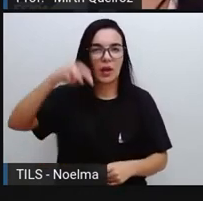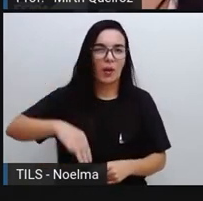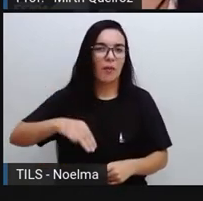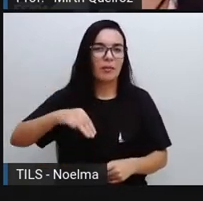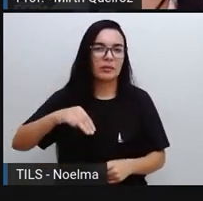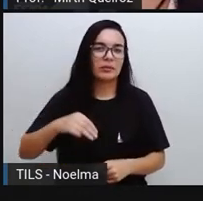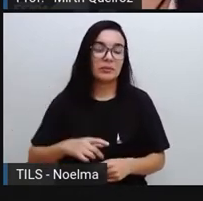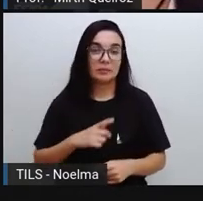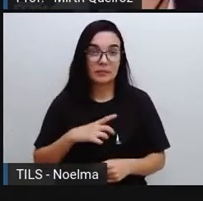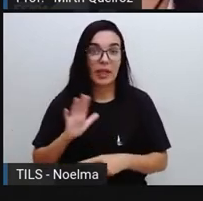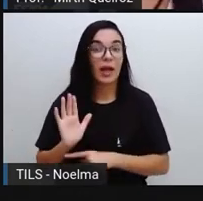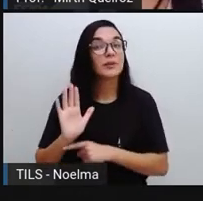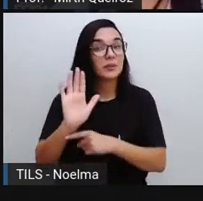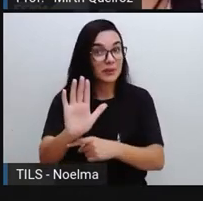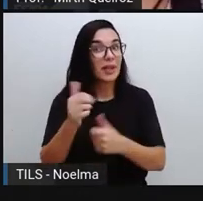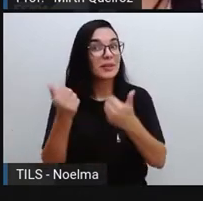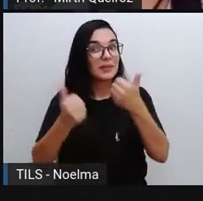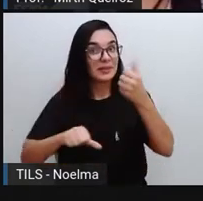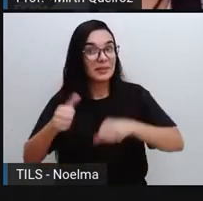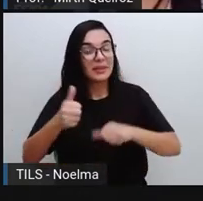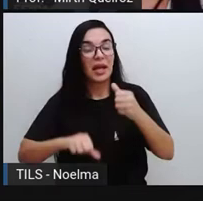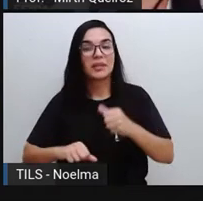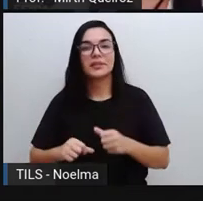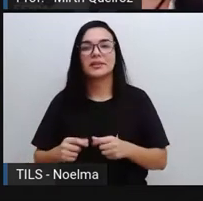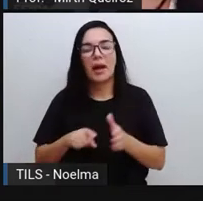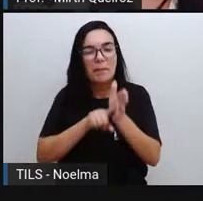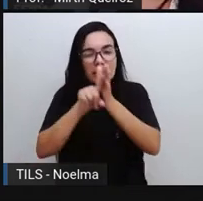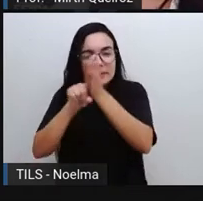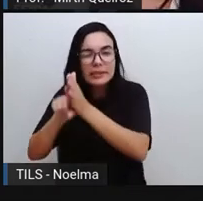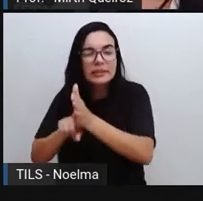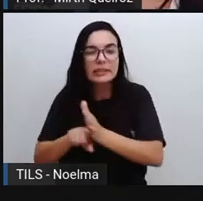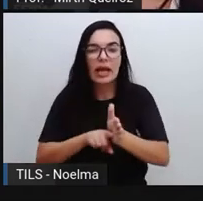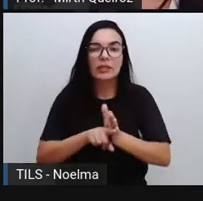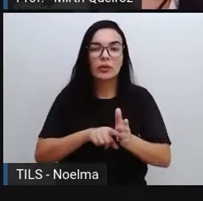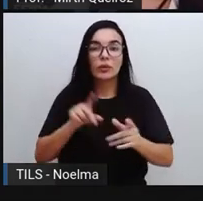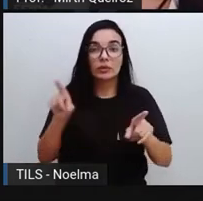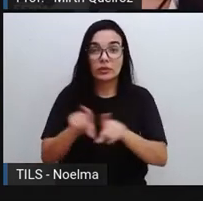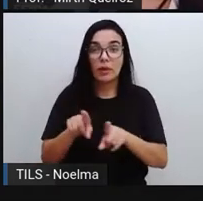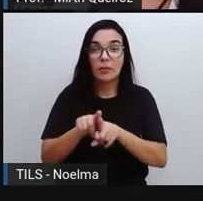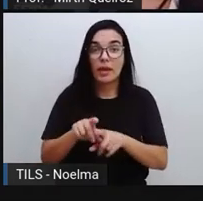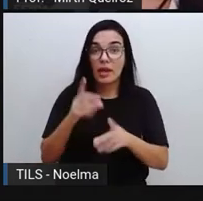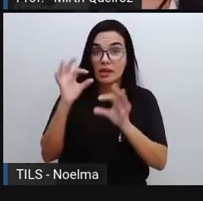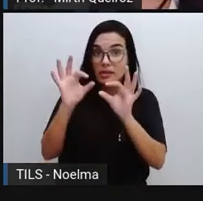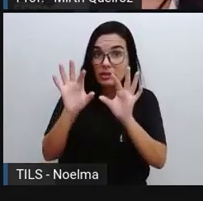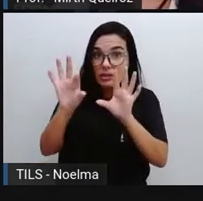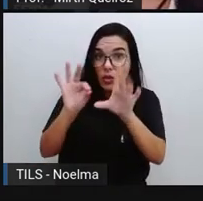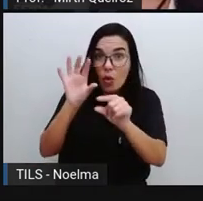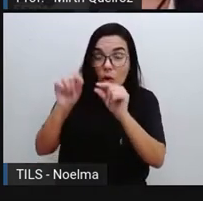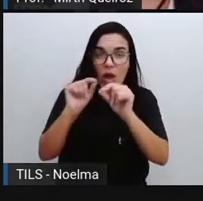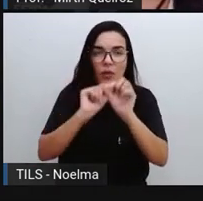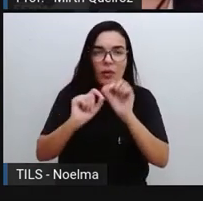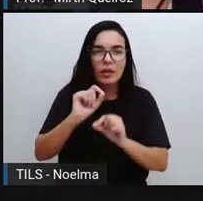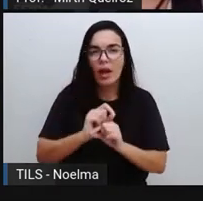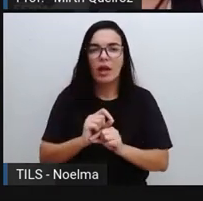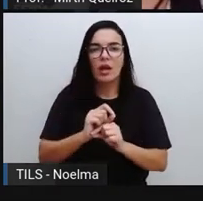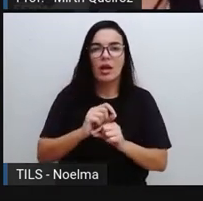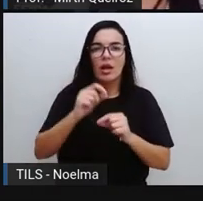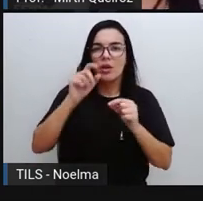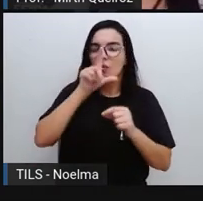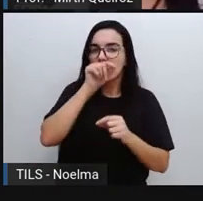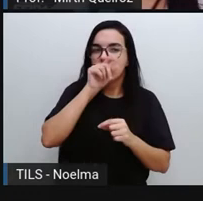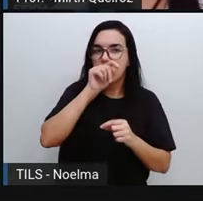de que os cientistas estavam precisando. Os pesquisadores decidiram então equipar urubus de cabeça preta,